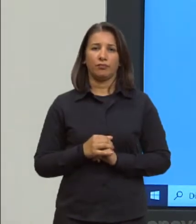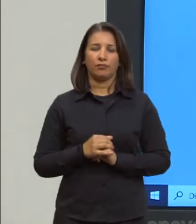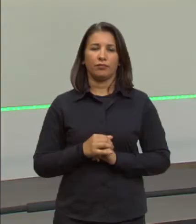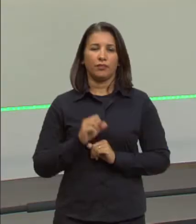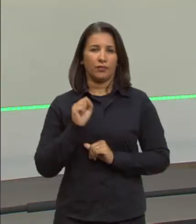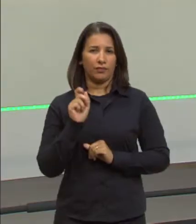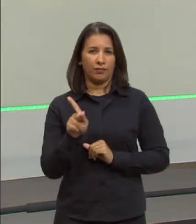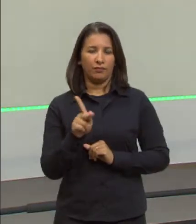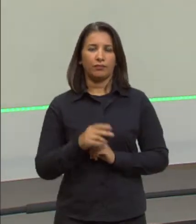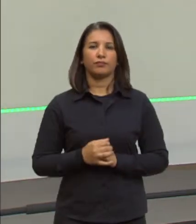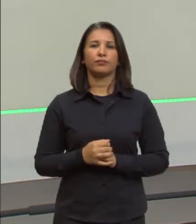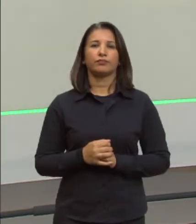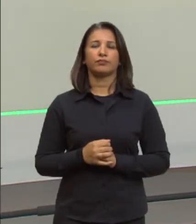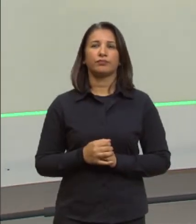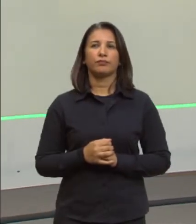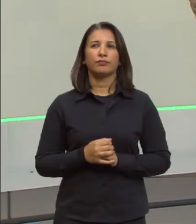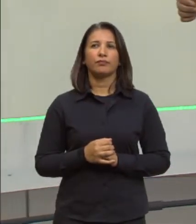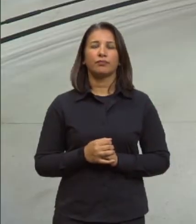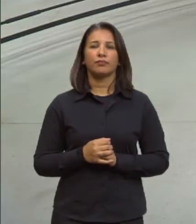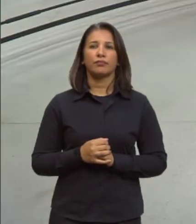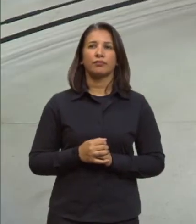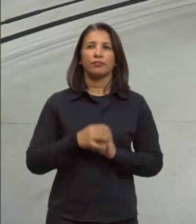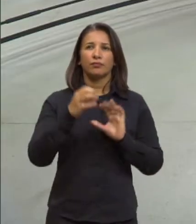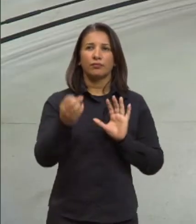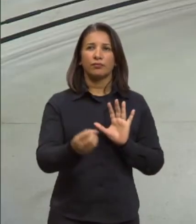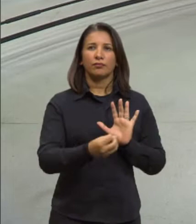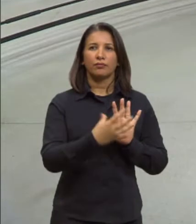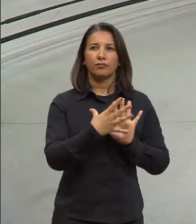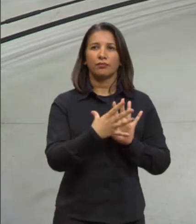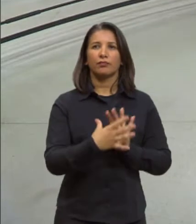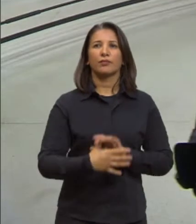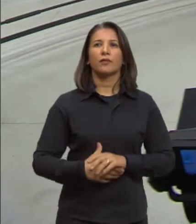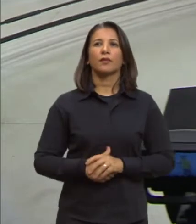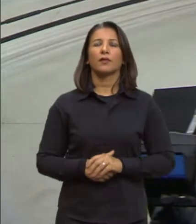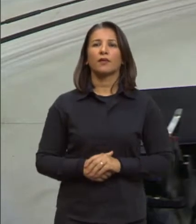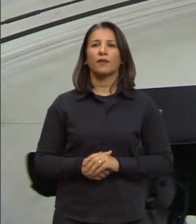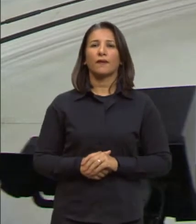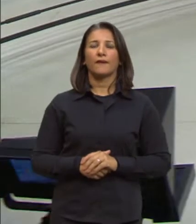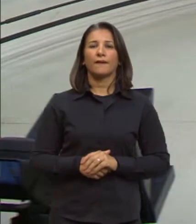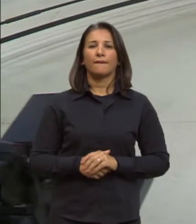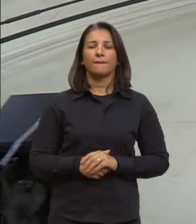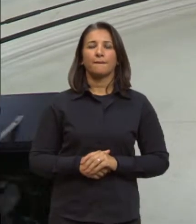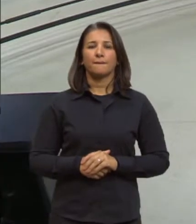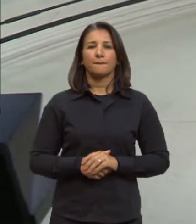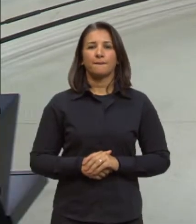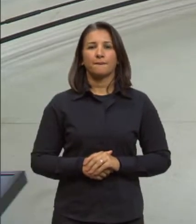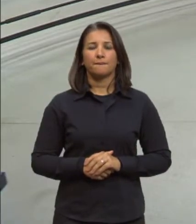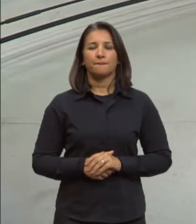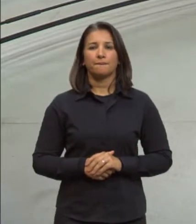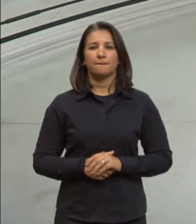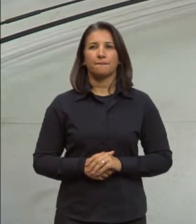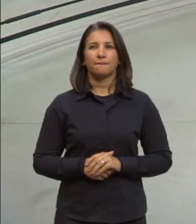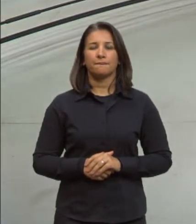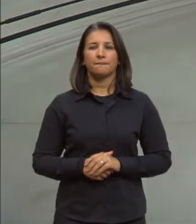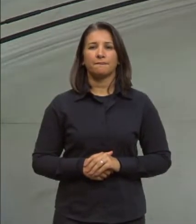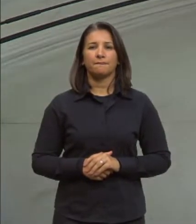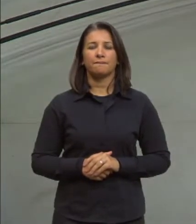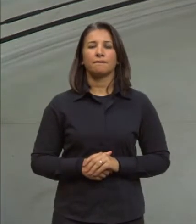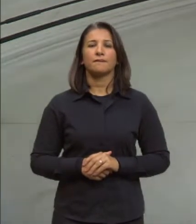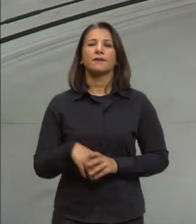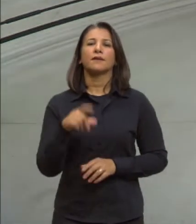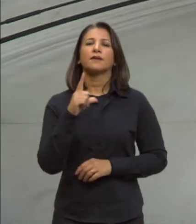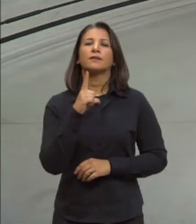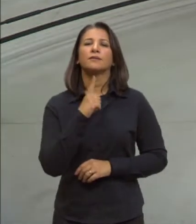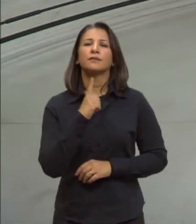ok? Agora venham comigo para os slides, pode passar o primeiro slide, por favor. Nós temos,